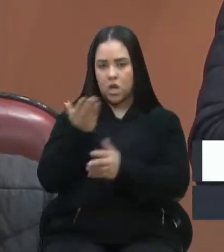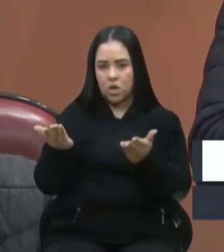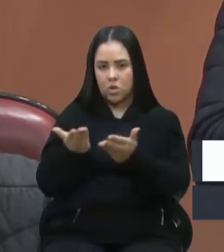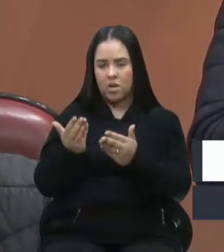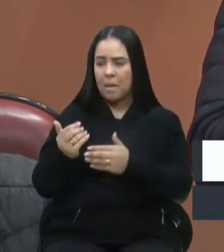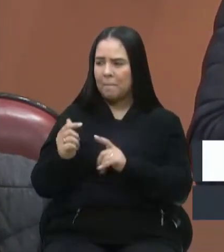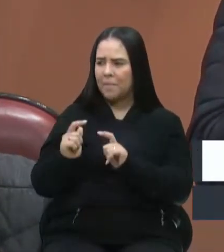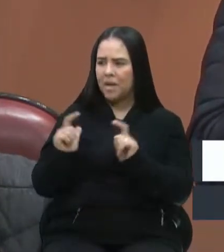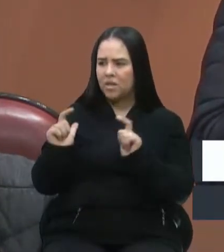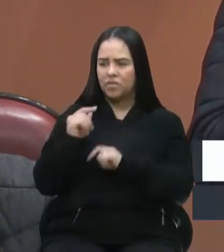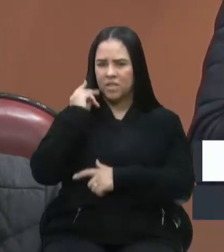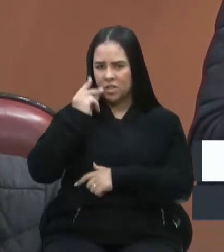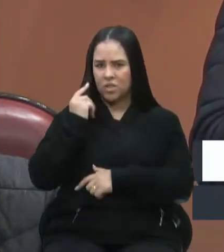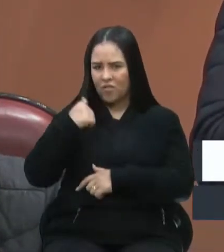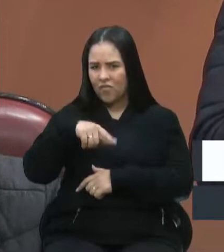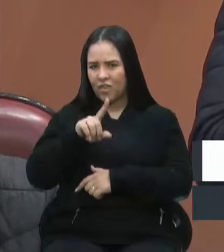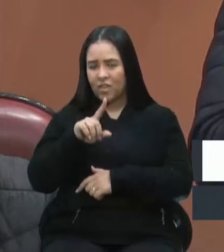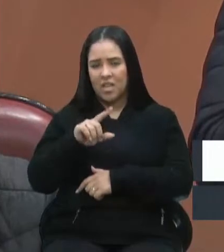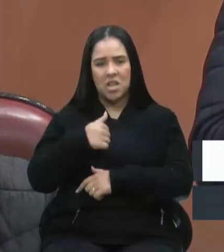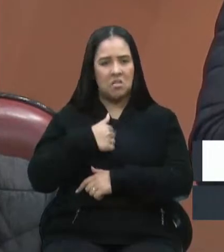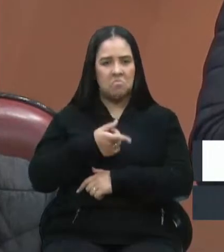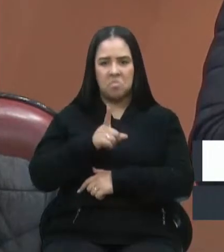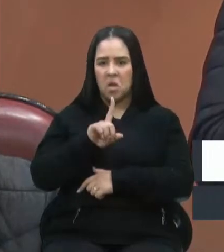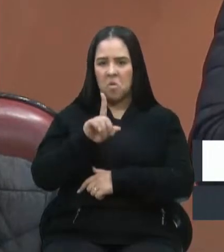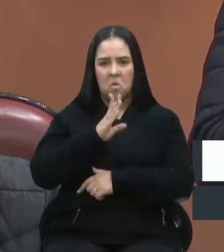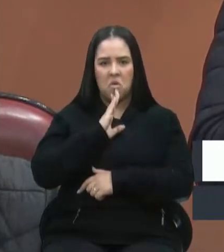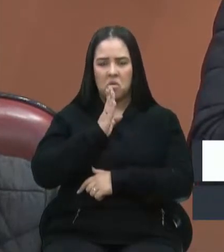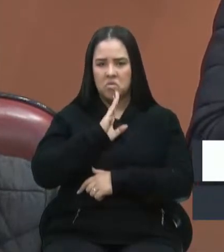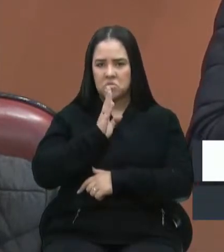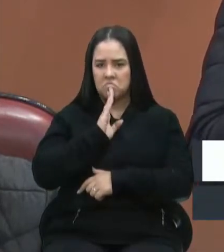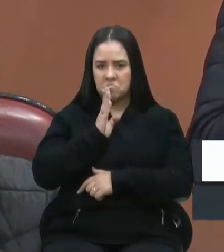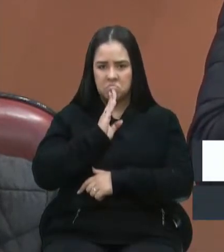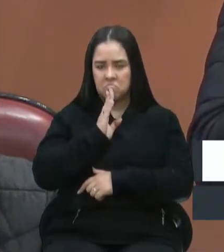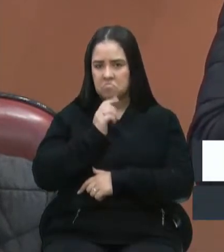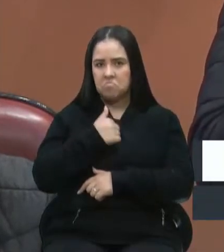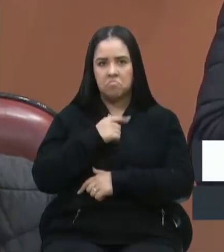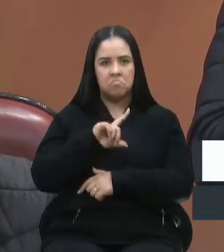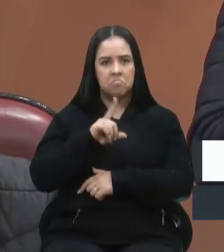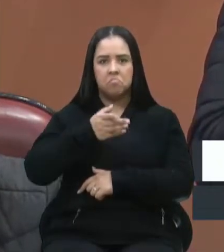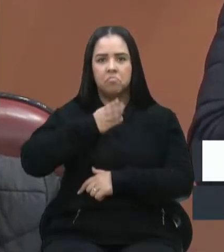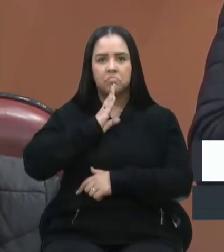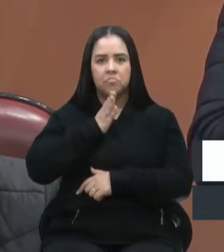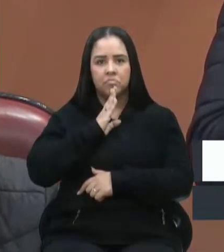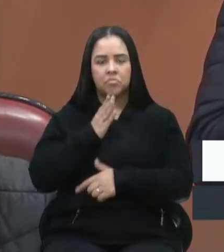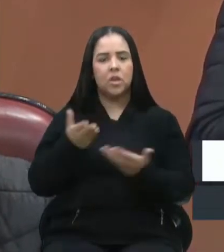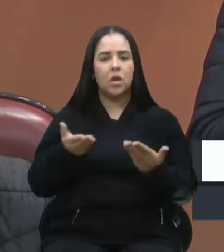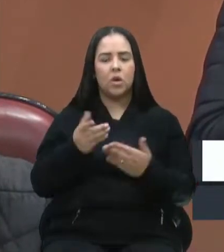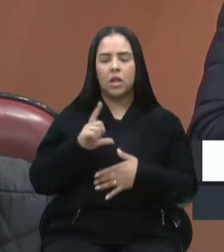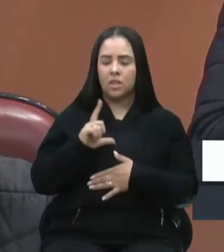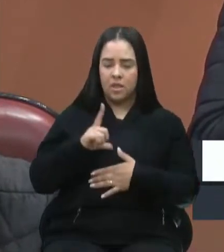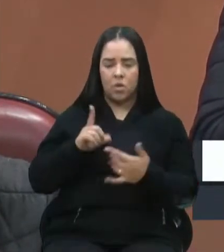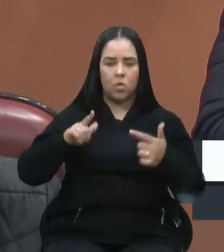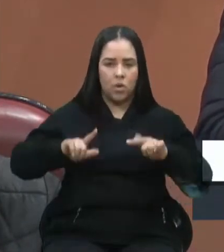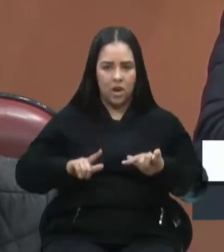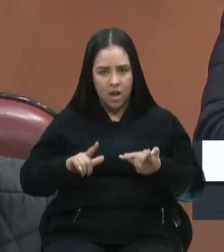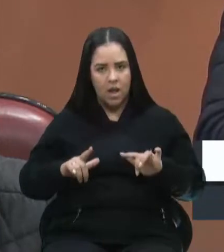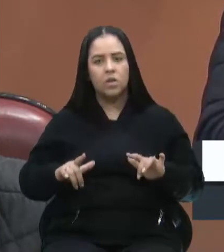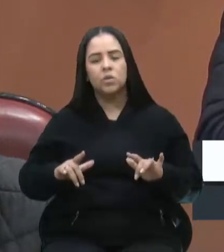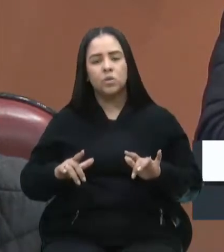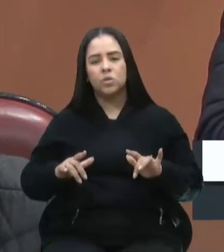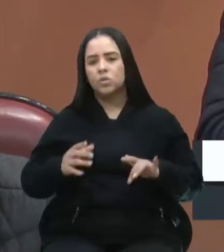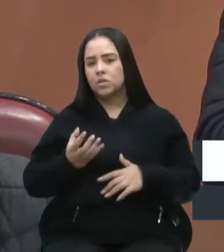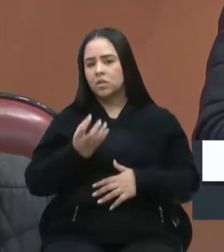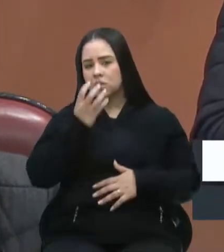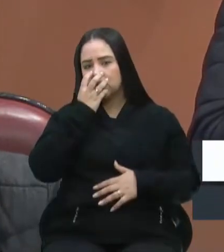estiveram por lá. Eu não conhecia aquele lugar onde estão hoje, o canil onde estão os cães e